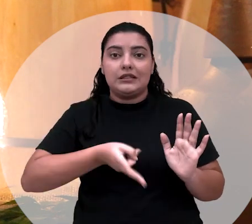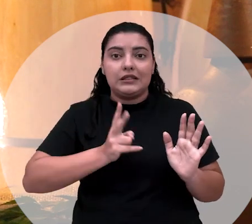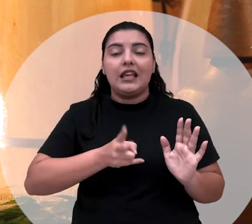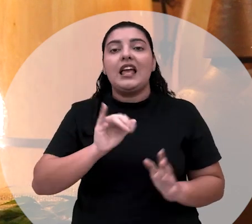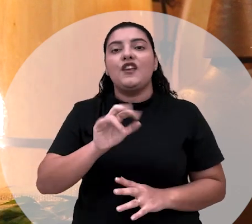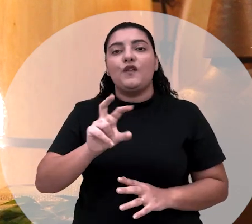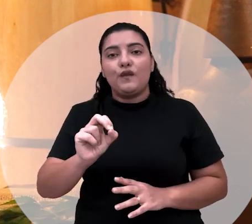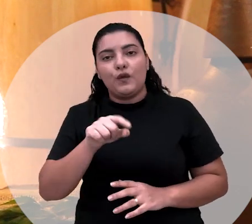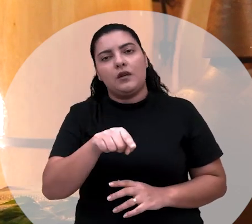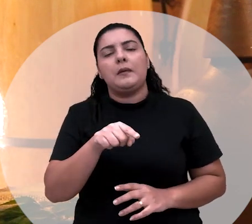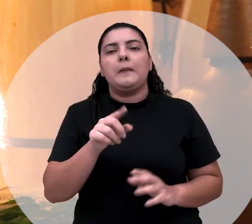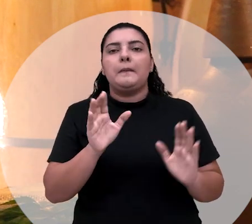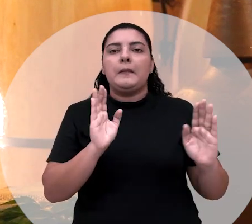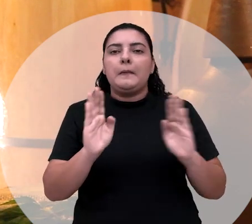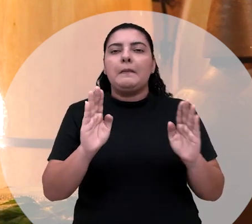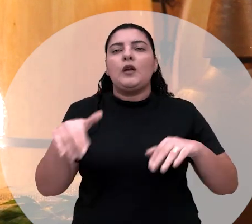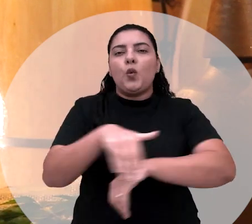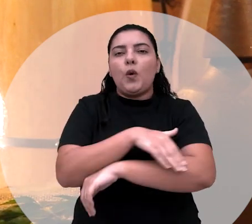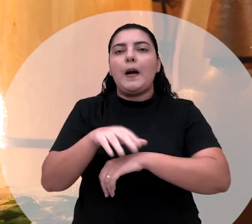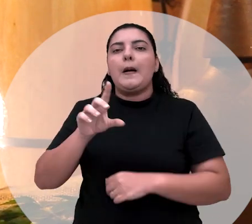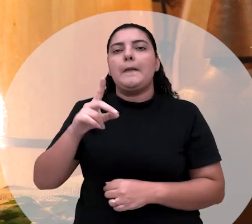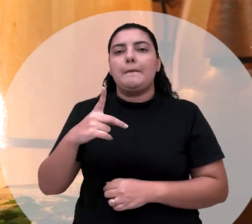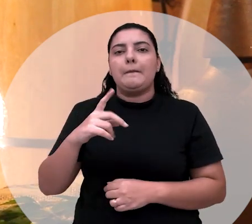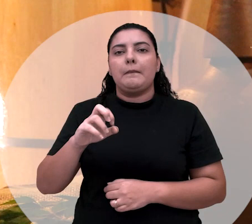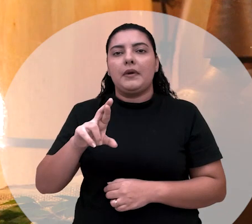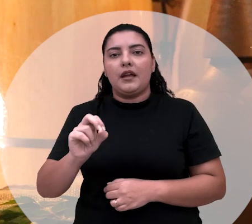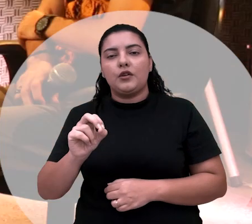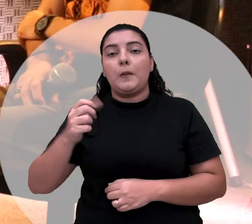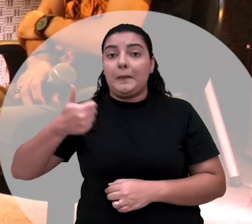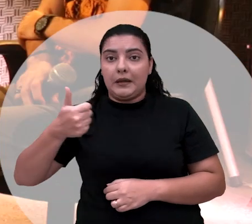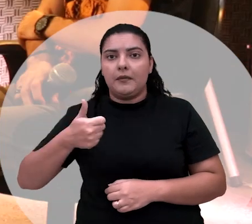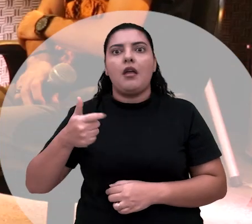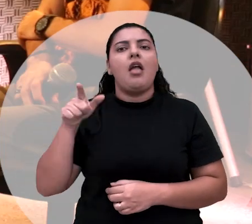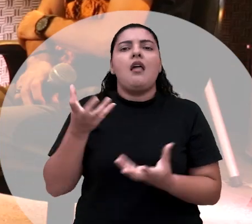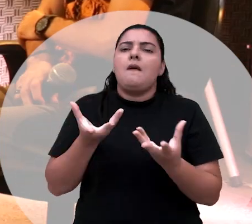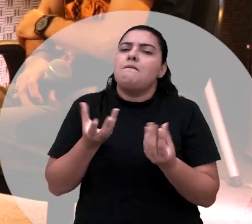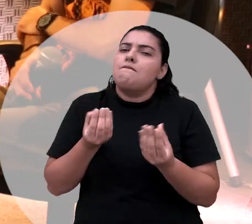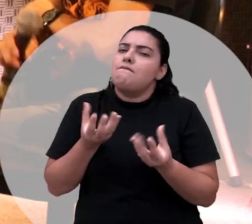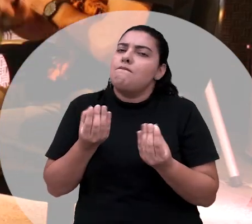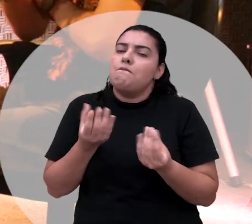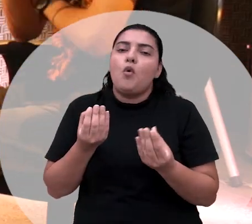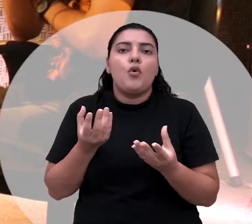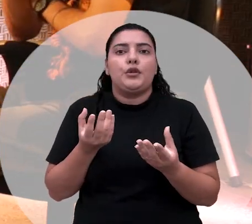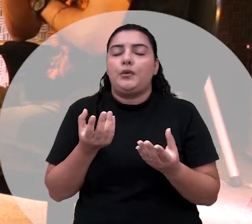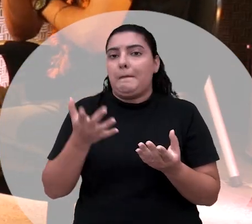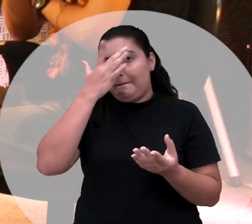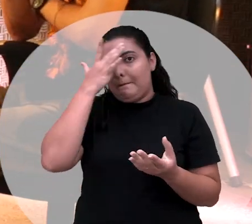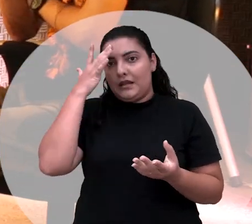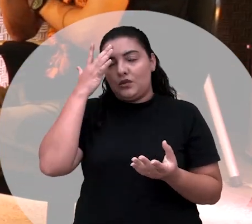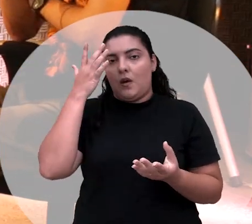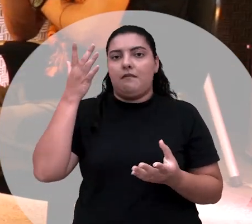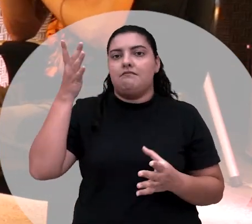Oliveira, ali na Pedro I. O terreiro dele era bem grande. Ele fez muitos médios, muitos médios mesmo.